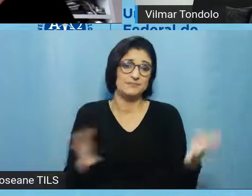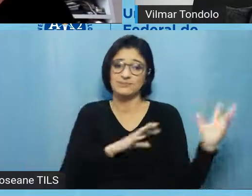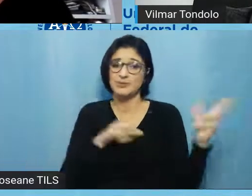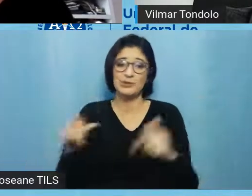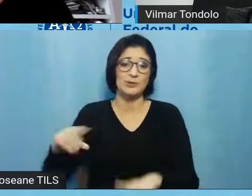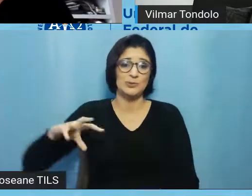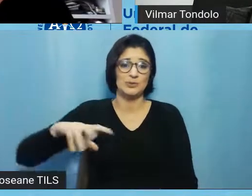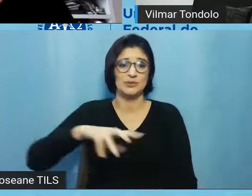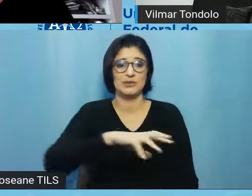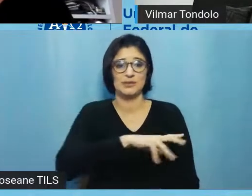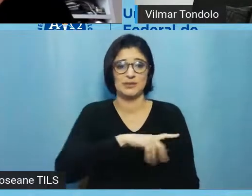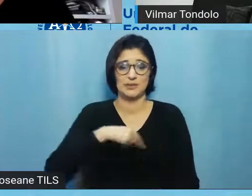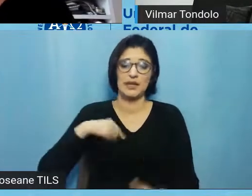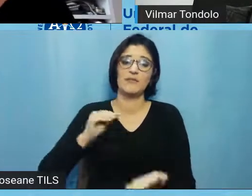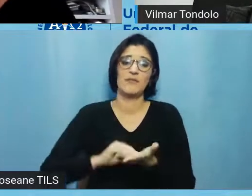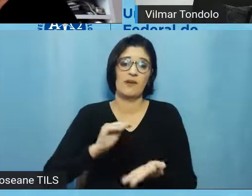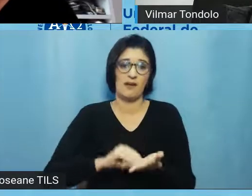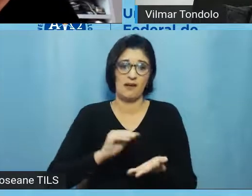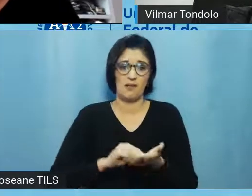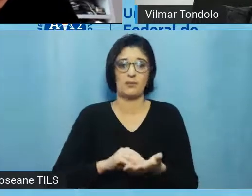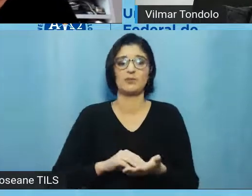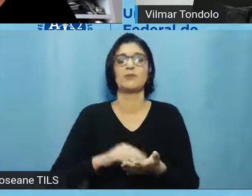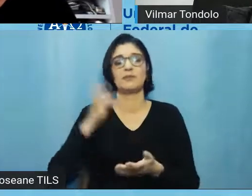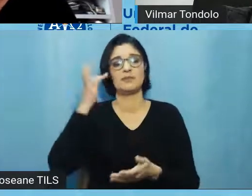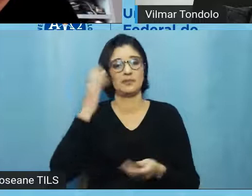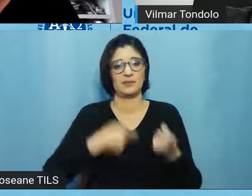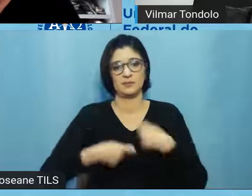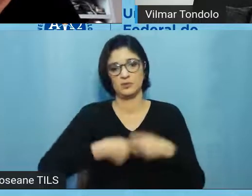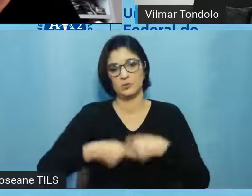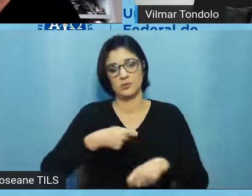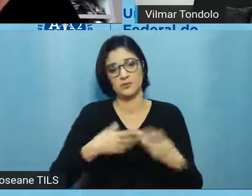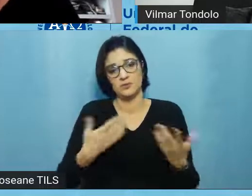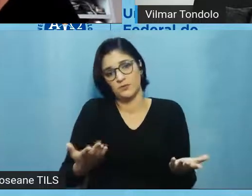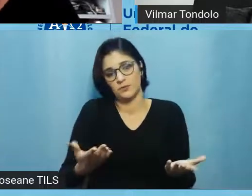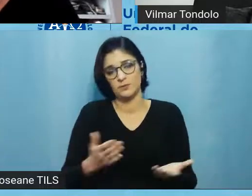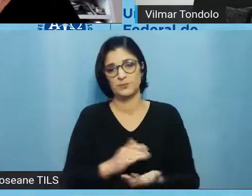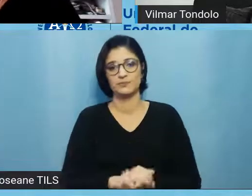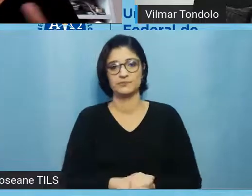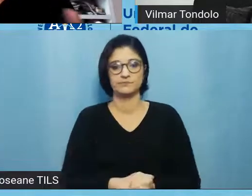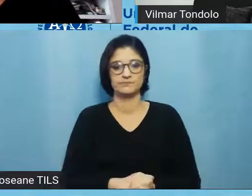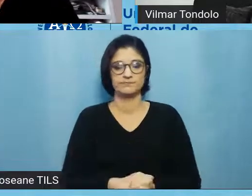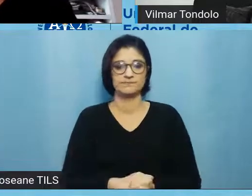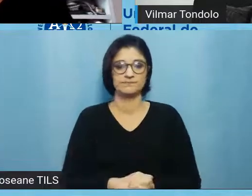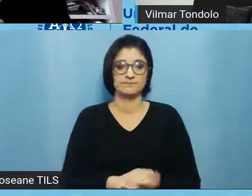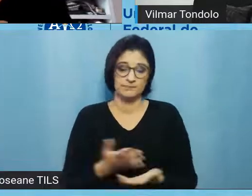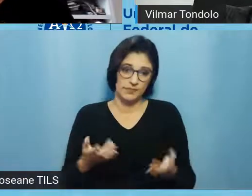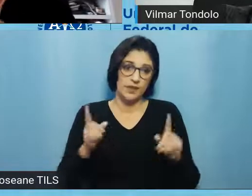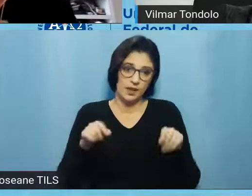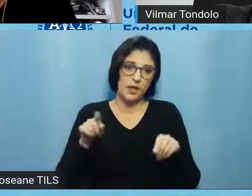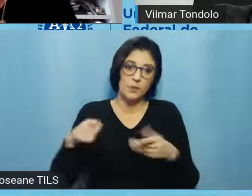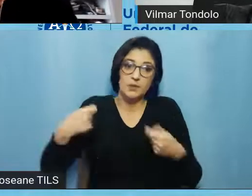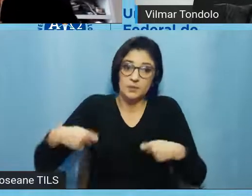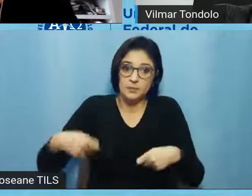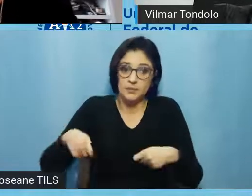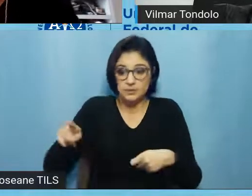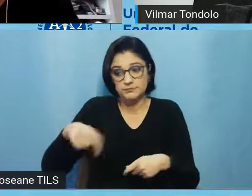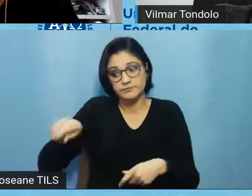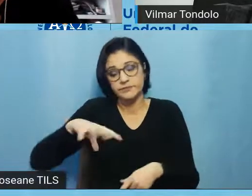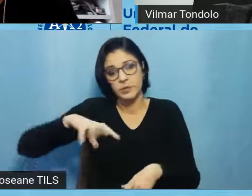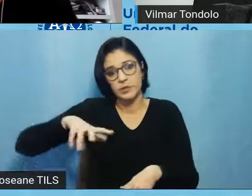têm demanda por servidores técnicos administrativos, né, então é uma, enfim, é uma demanda que tem que ser encaminhada pela unidade.